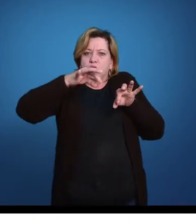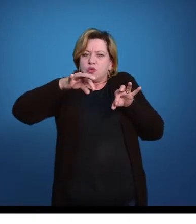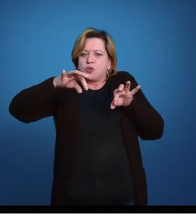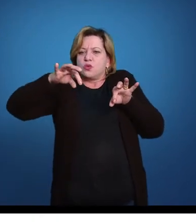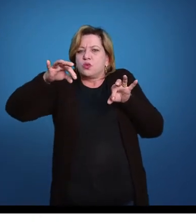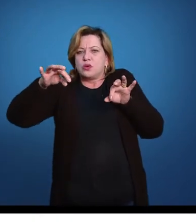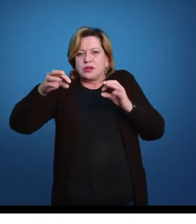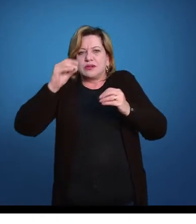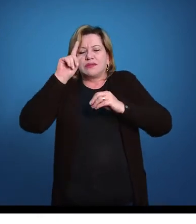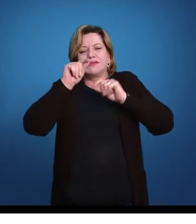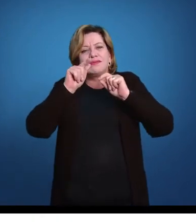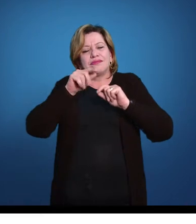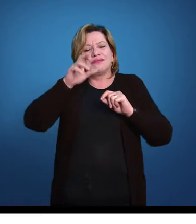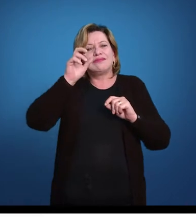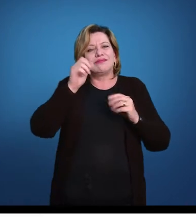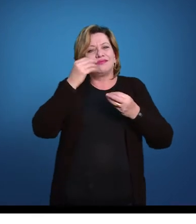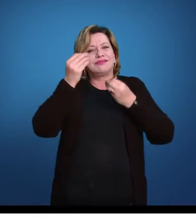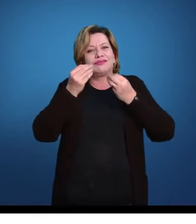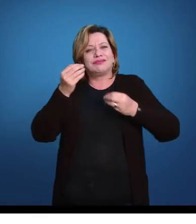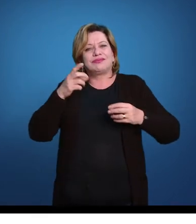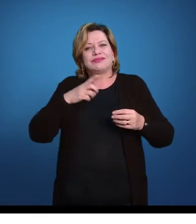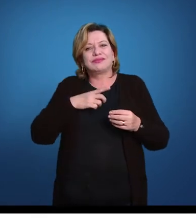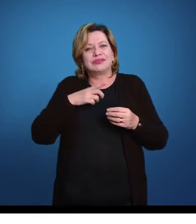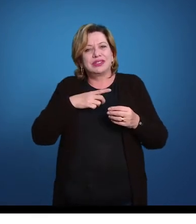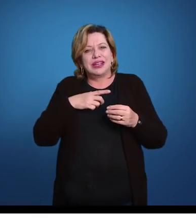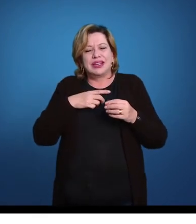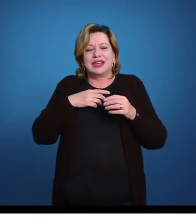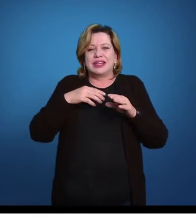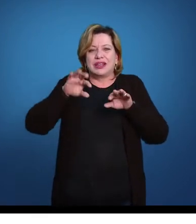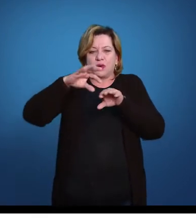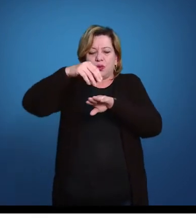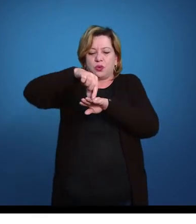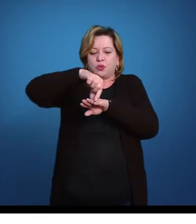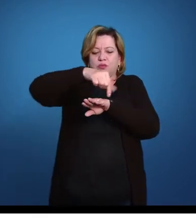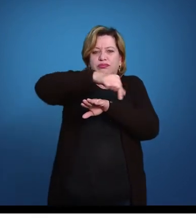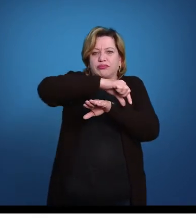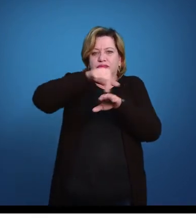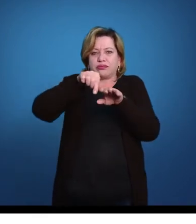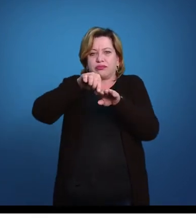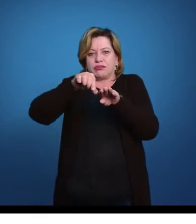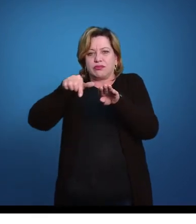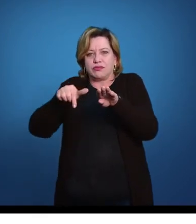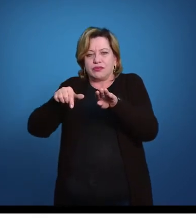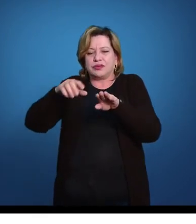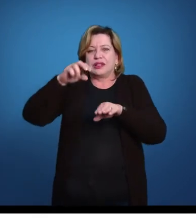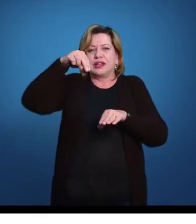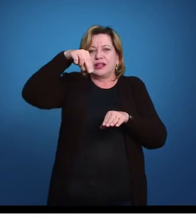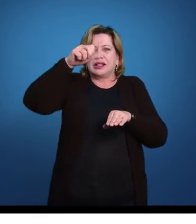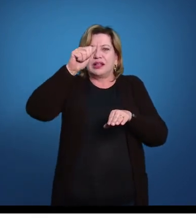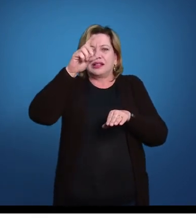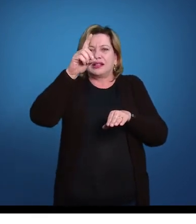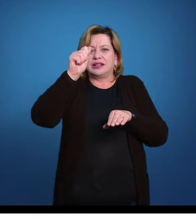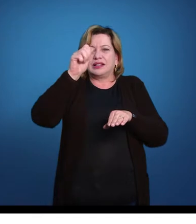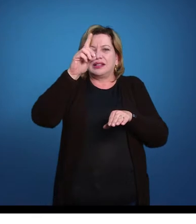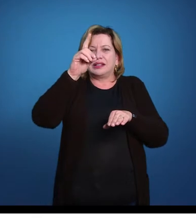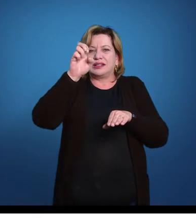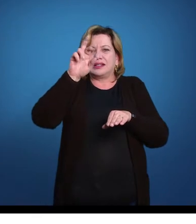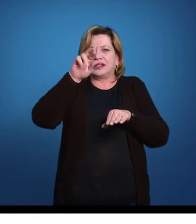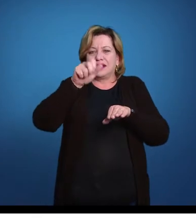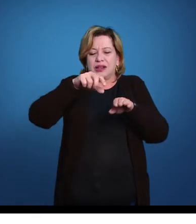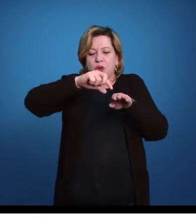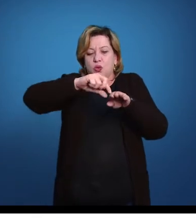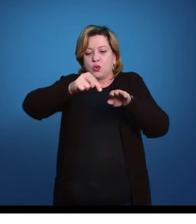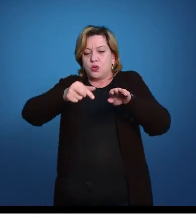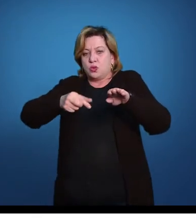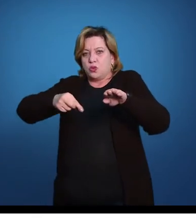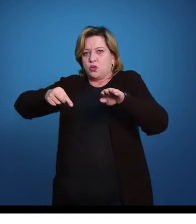anguiliformes, eles têm uma nadadeira dorsal, uma nadadeira caudal bastante longa, na porção